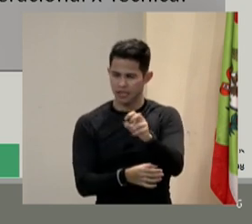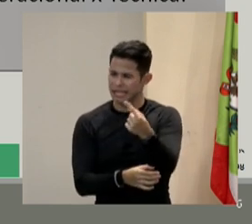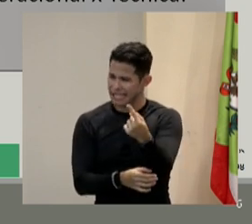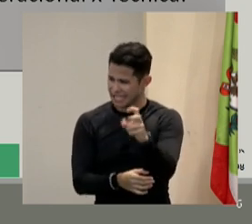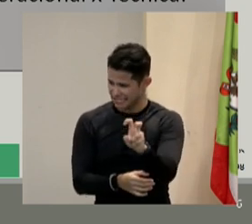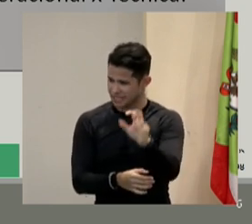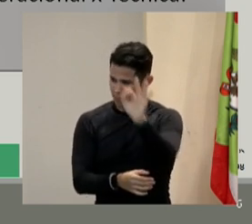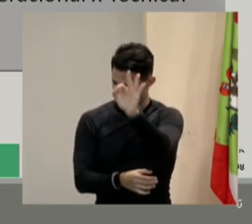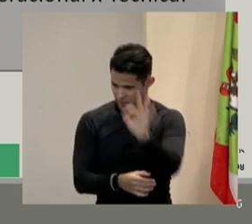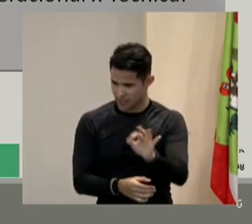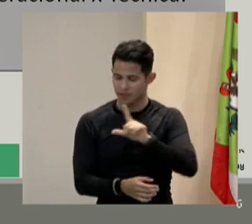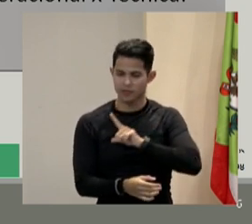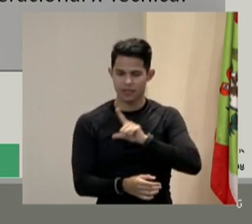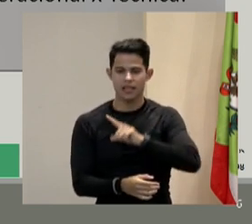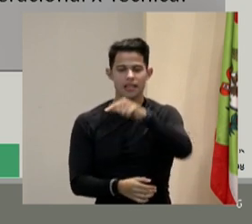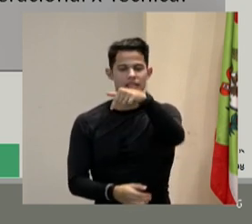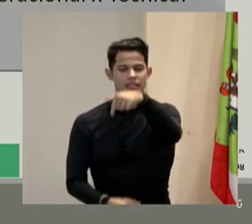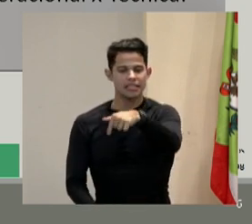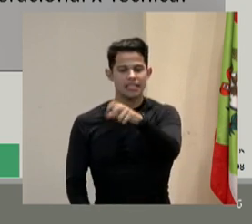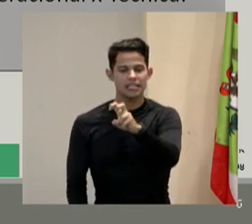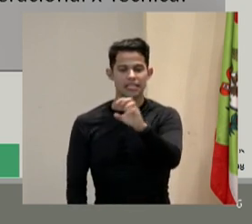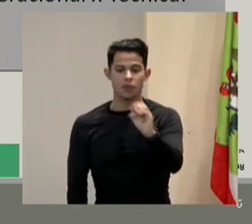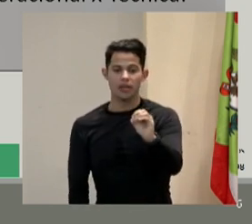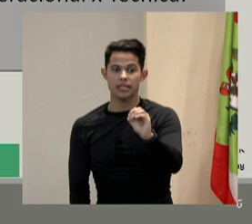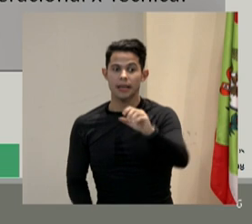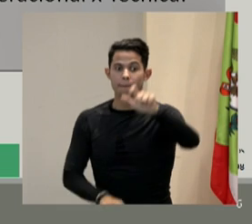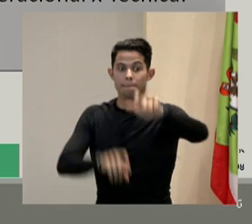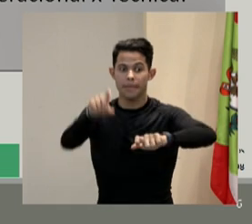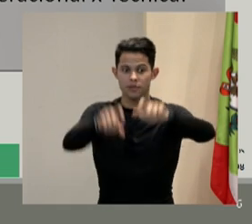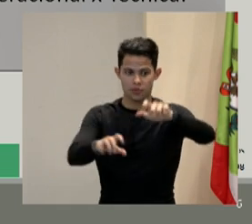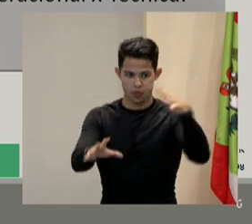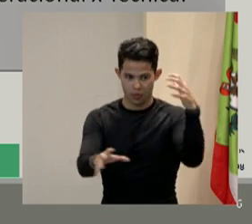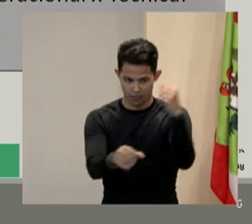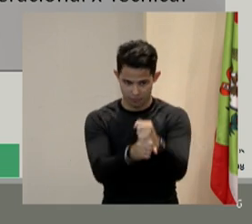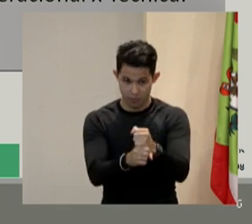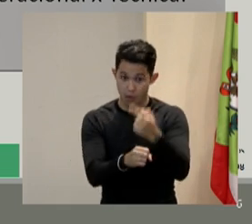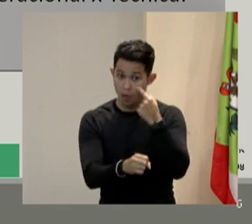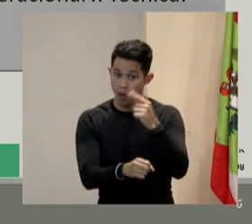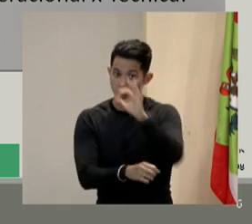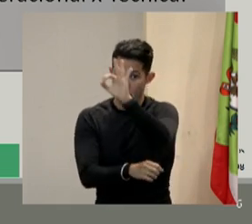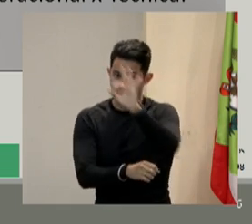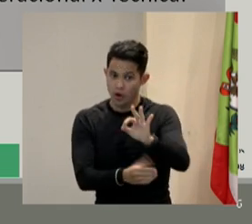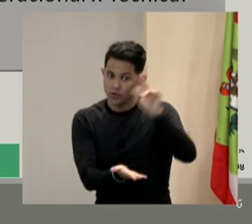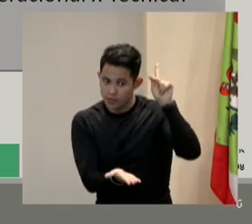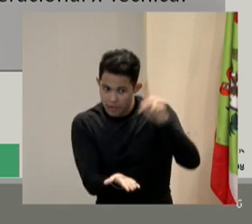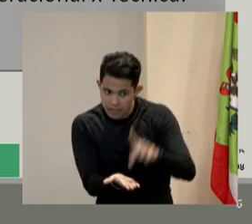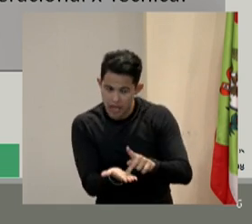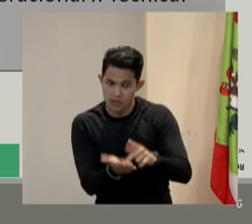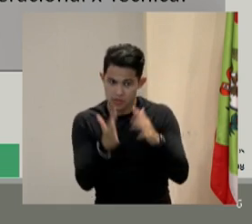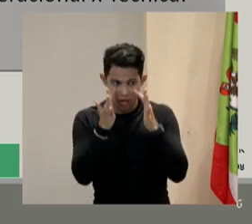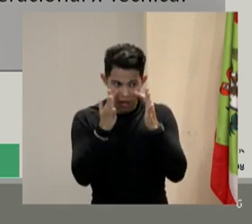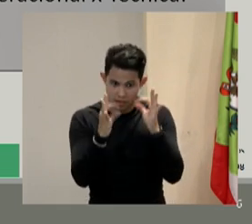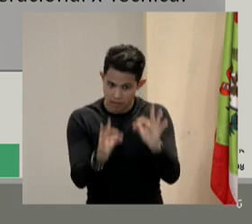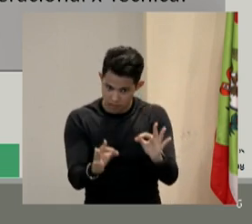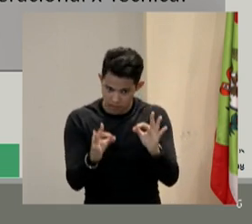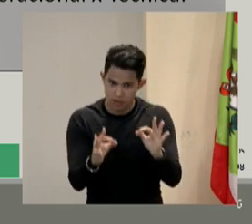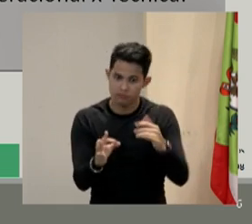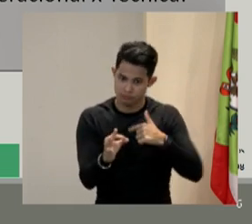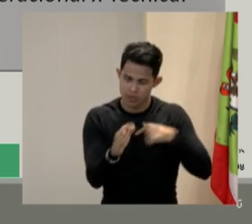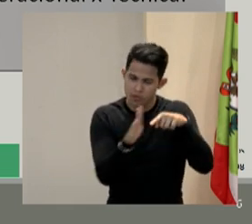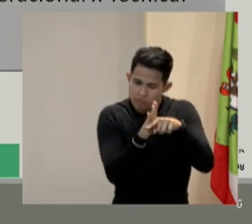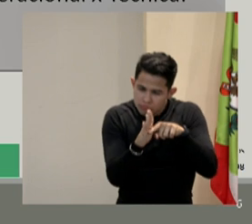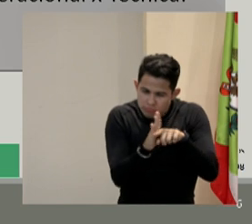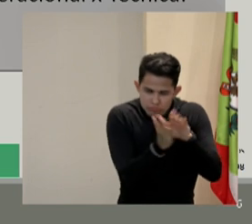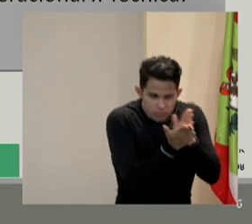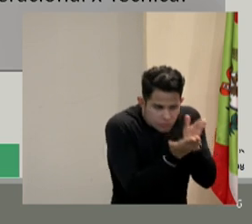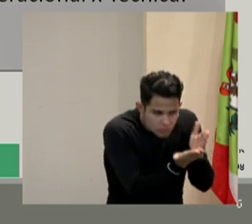ela vai ter 750 pessoas ali, aí aqui, porcentagem real, tá pessoal? Que é onde chamou atenção para me levantar esse estudo e fazer